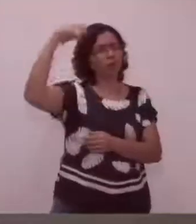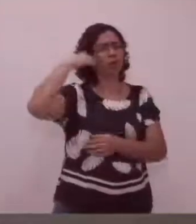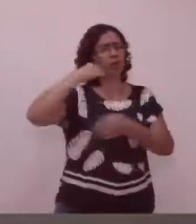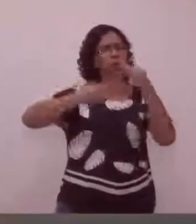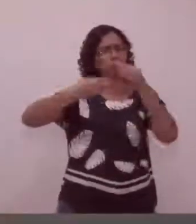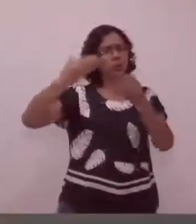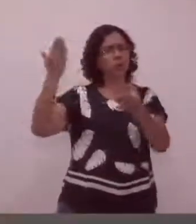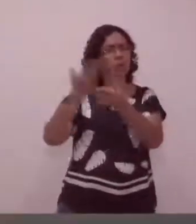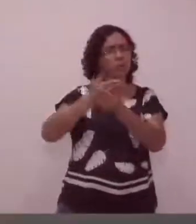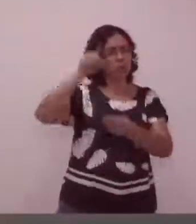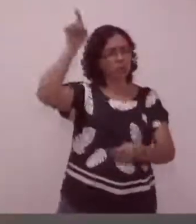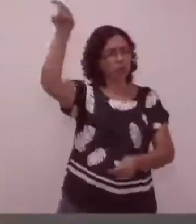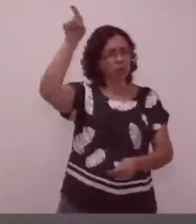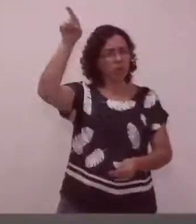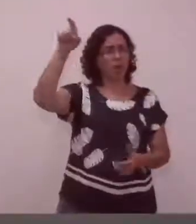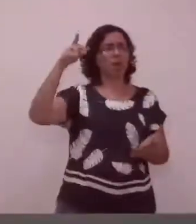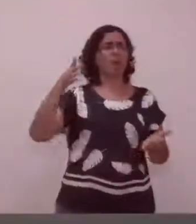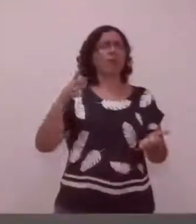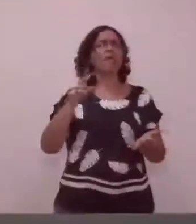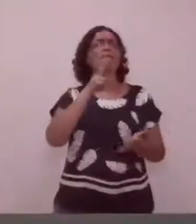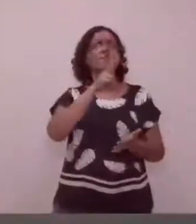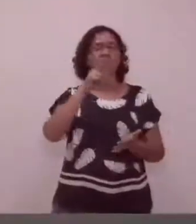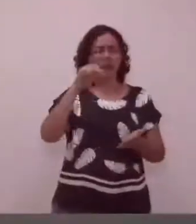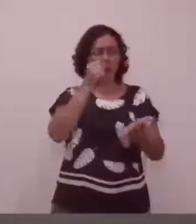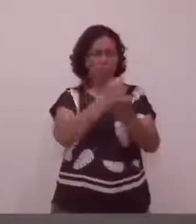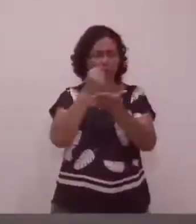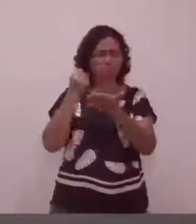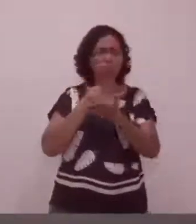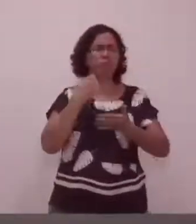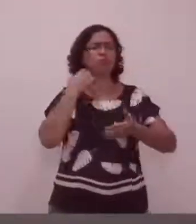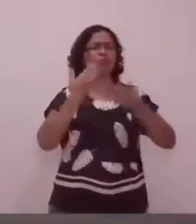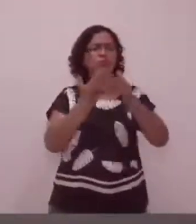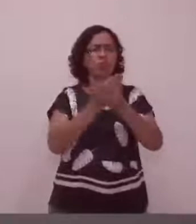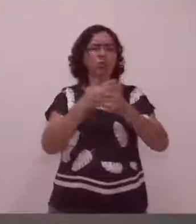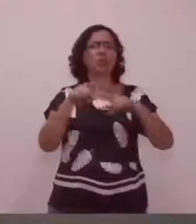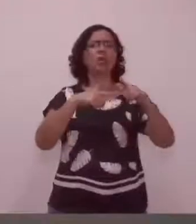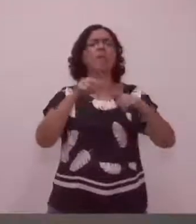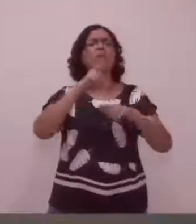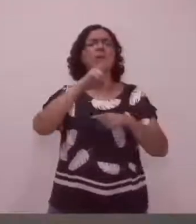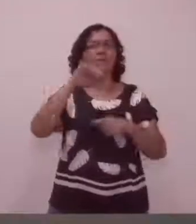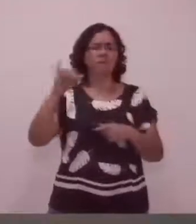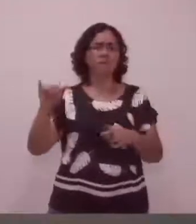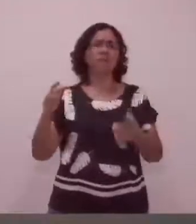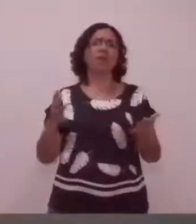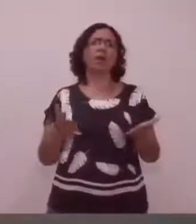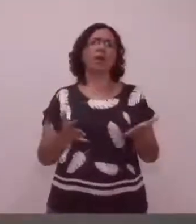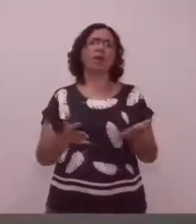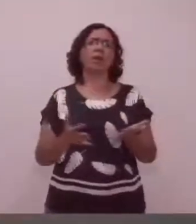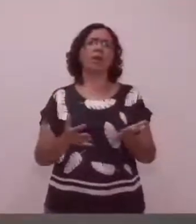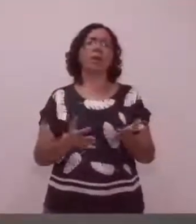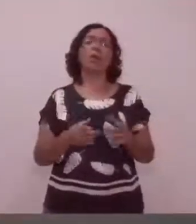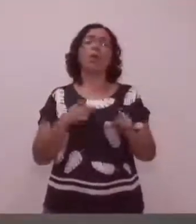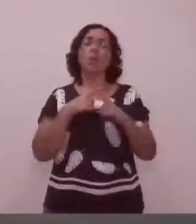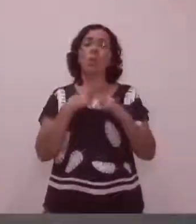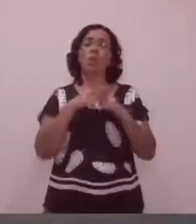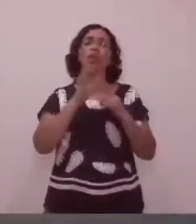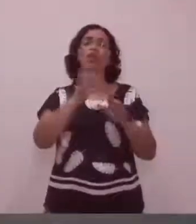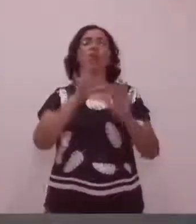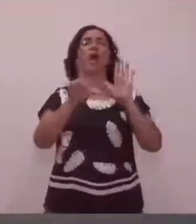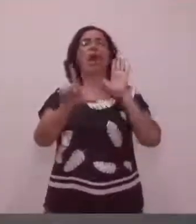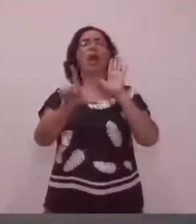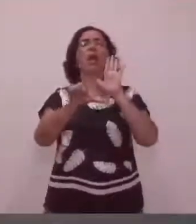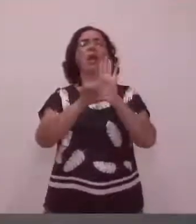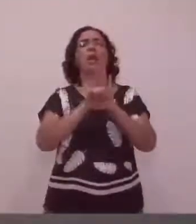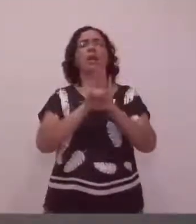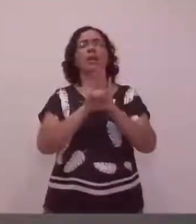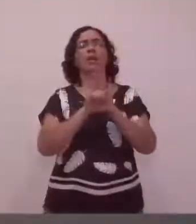E vocês acham que não vai ter ação trabalhista? Claro que vai. E o executivo vai perder? Vai. E vai deixar para quem? Mais